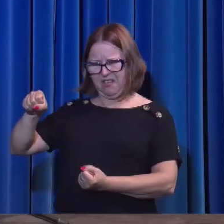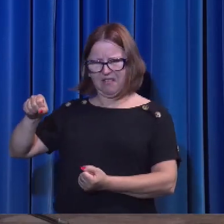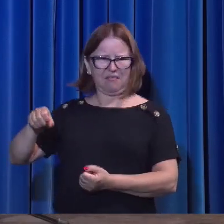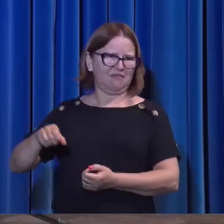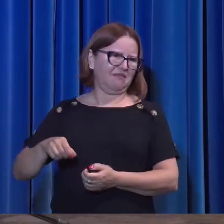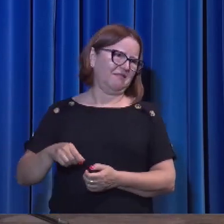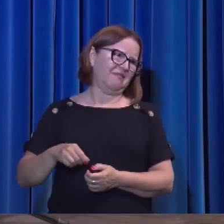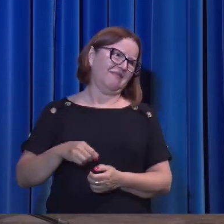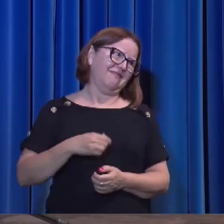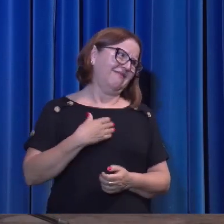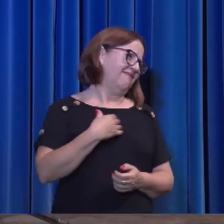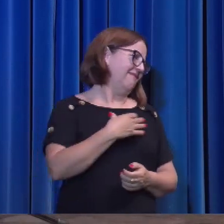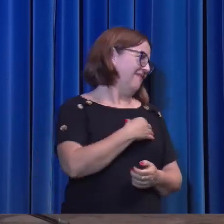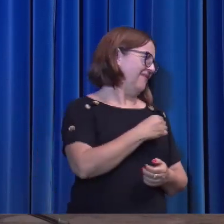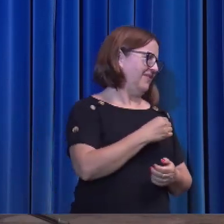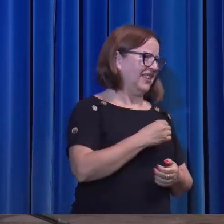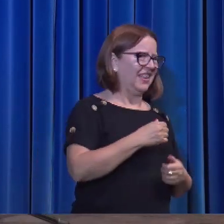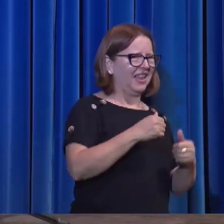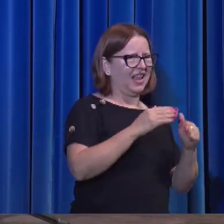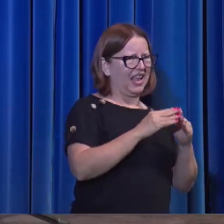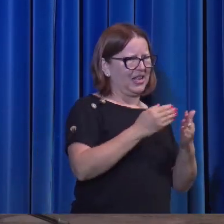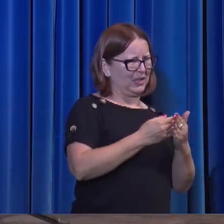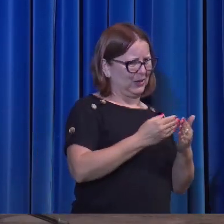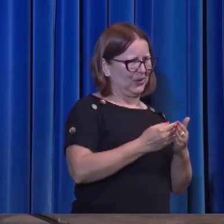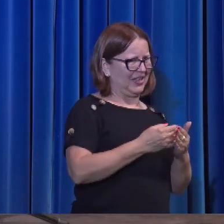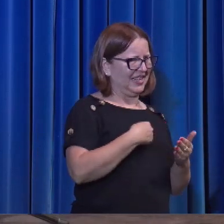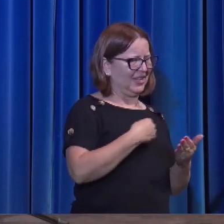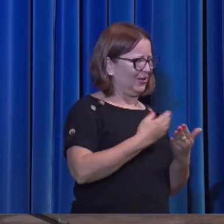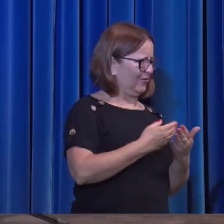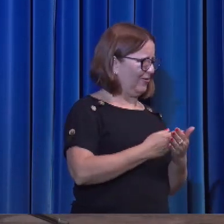meu filho, na escola que eu estudo não tem formatura.